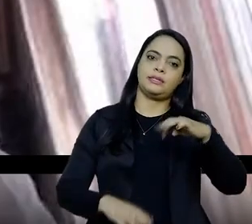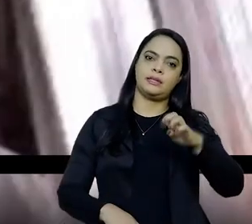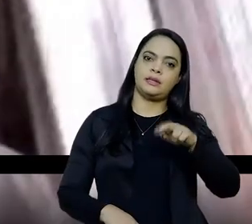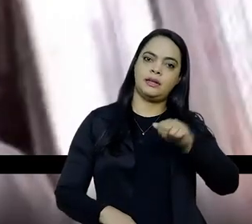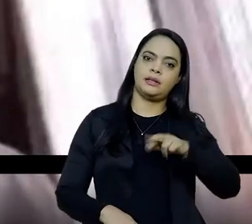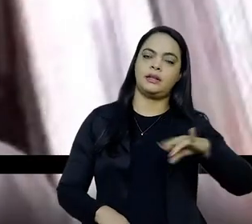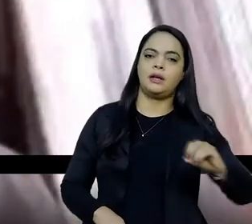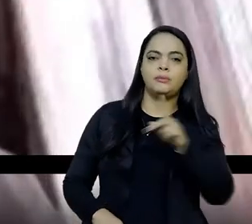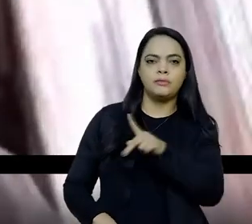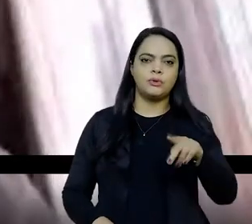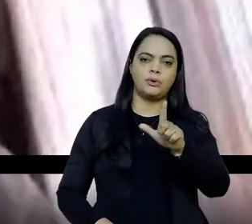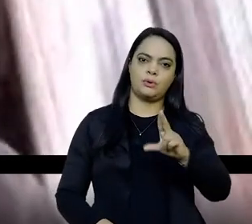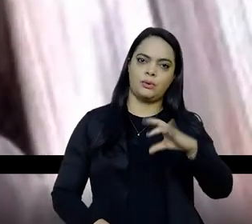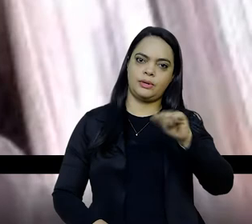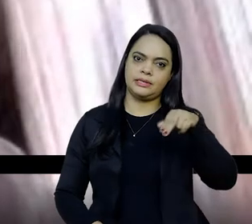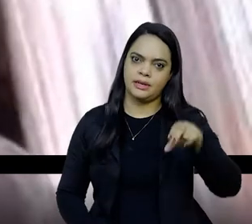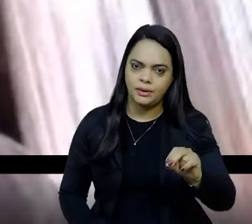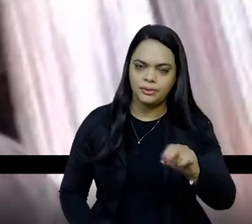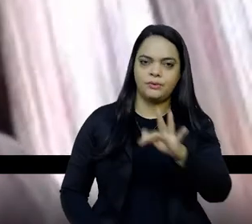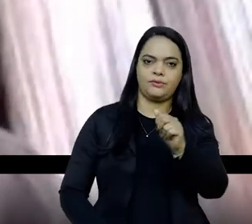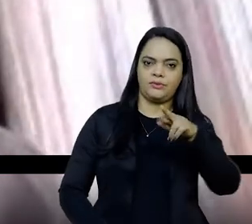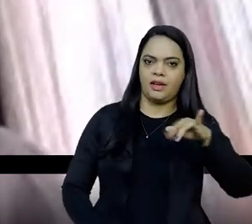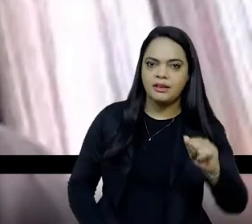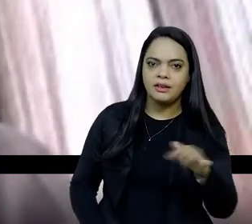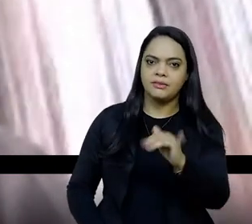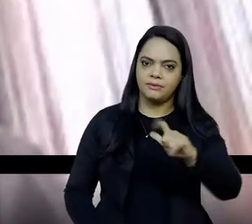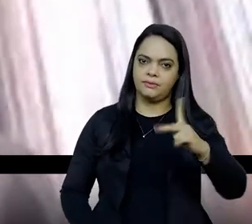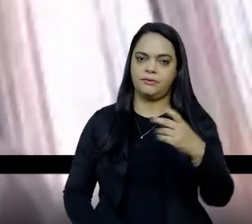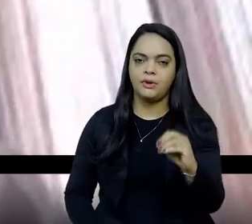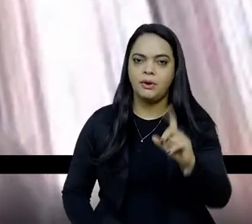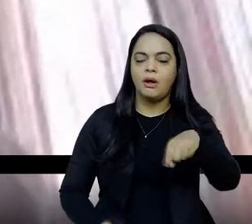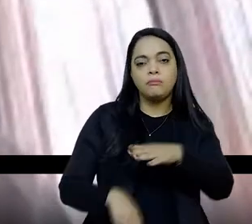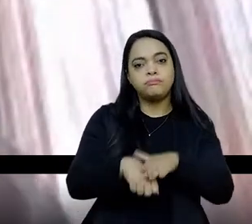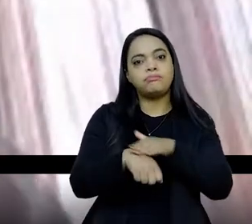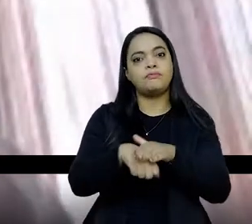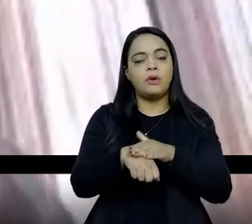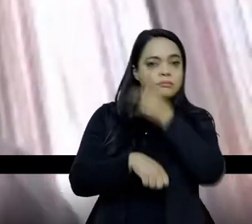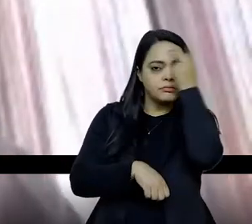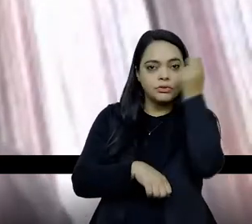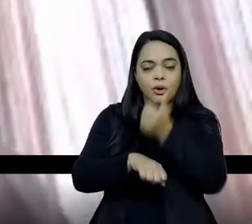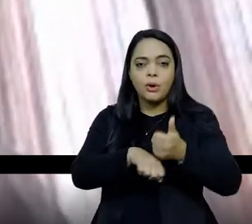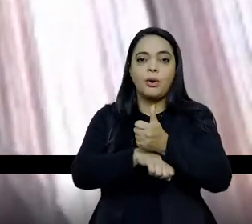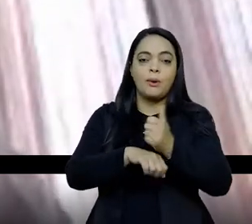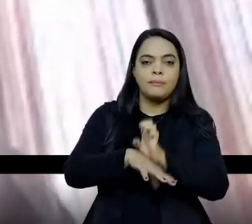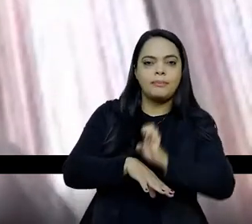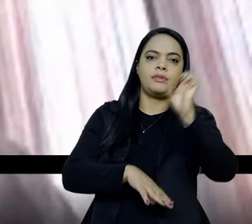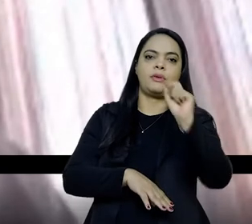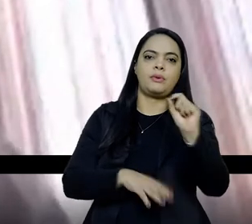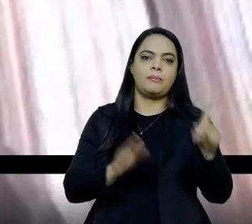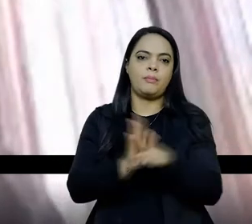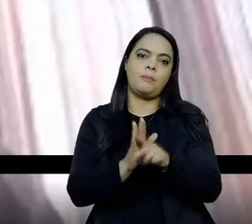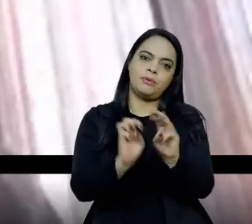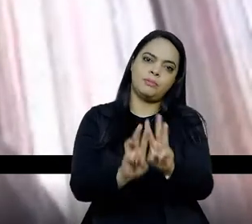Luciano Mendes Faria Filho. E a gente é uma conversa com os especialistas sobre o portal, na construção do portal.